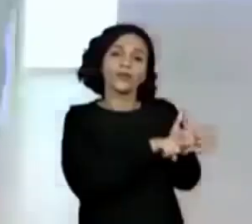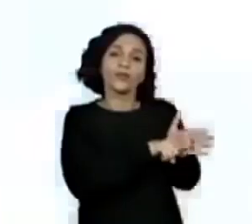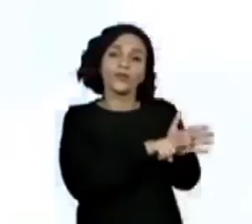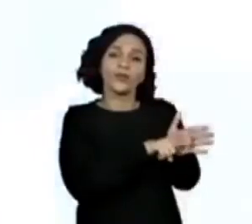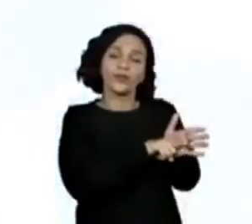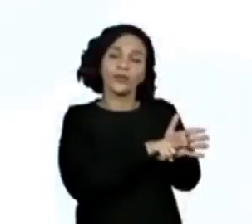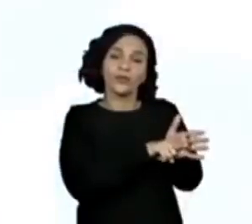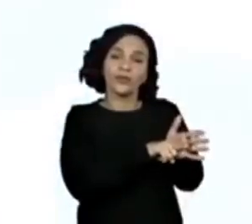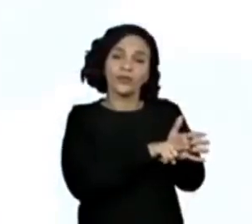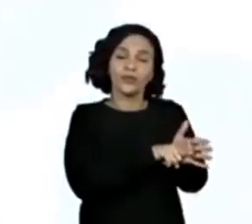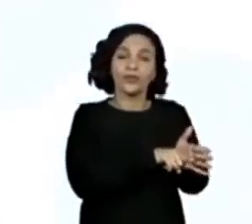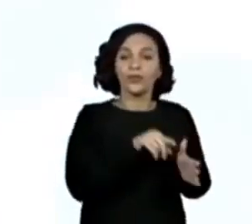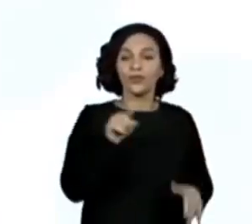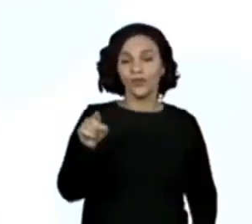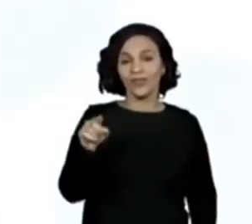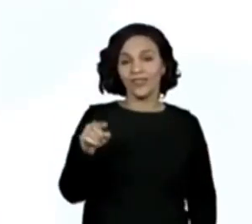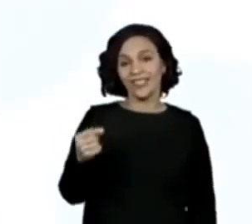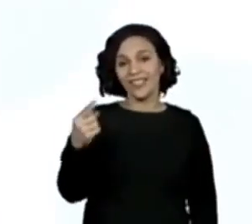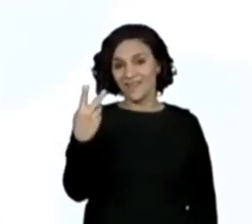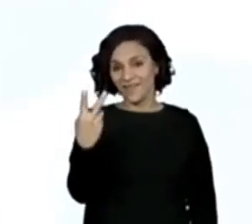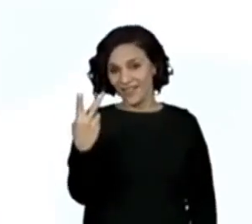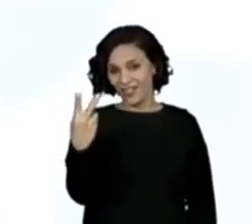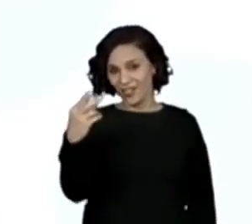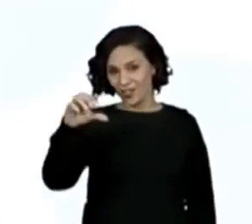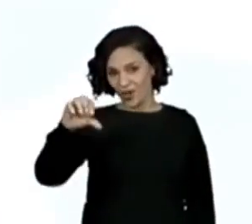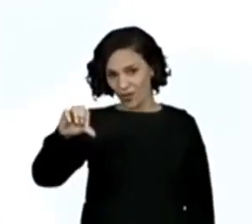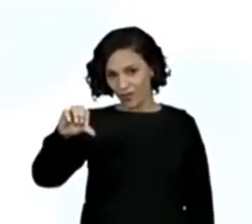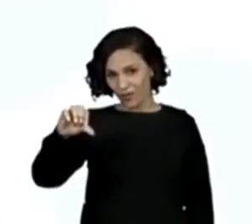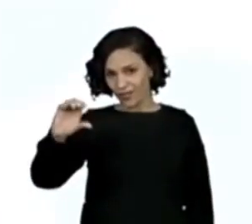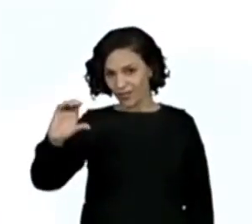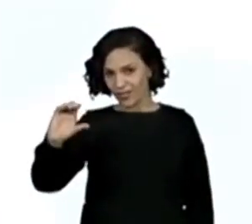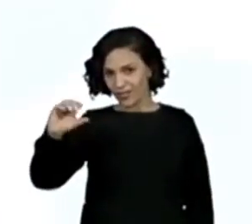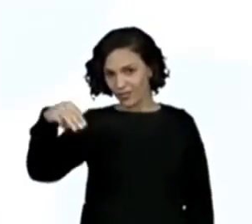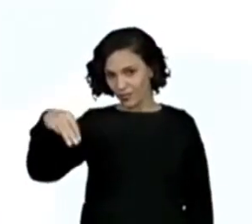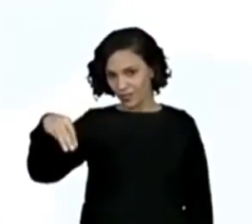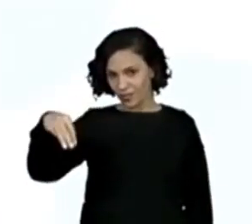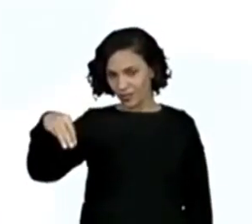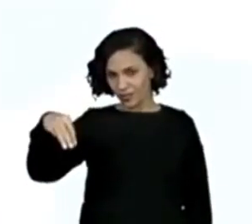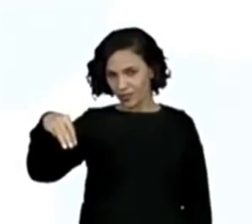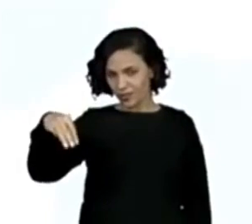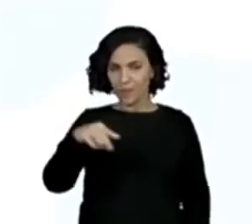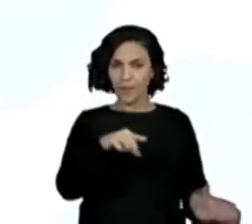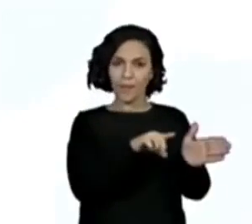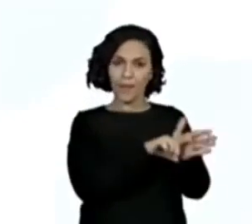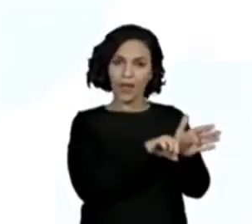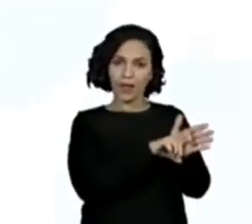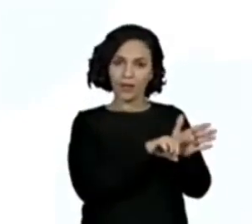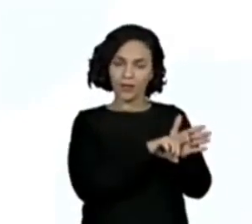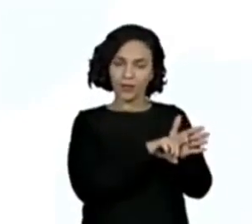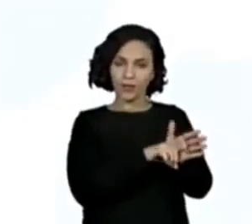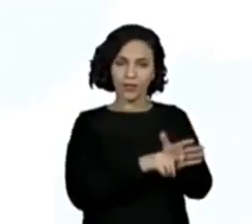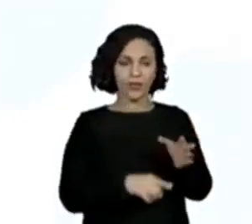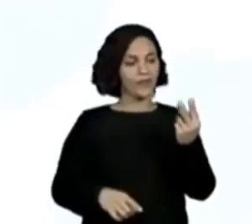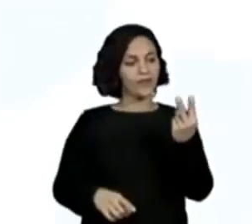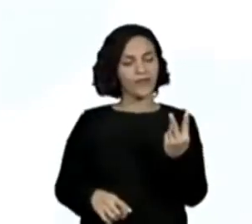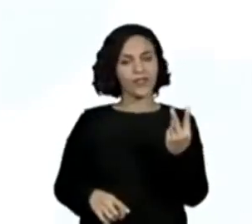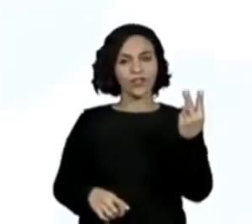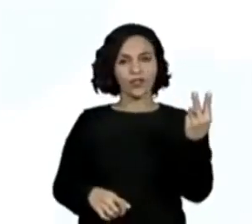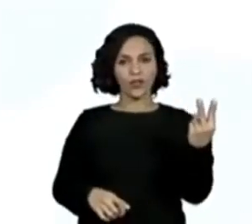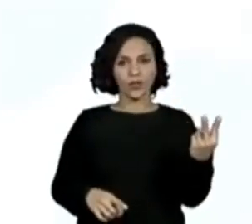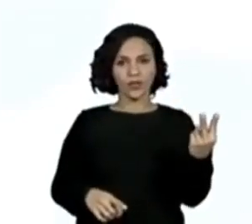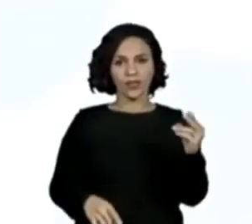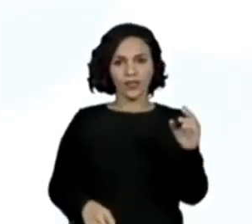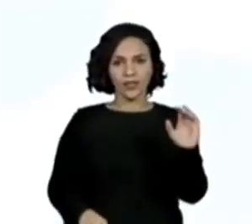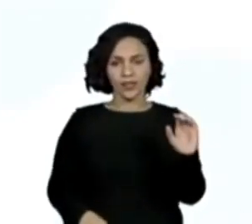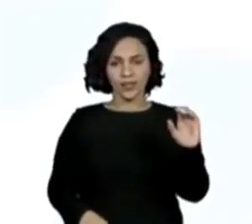os vinte e nove centímetros da Eliane menos os vinte